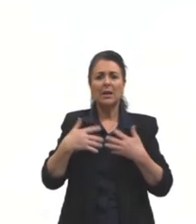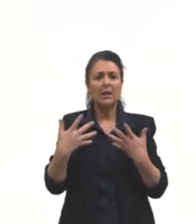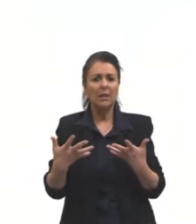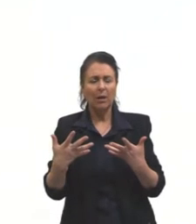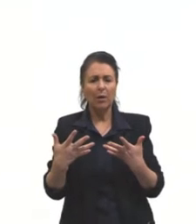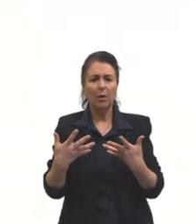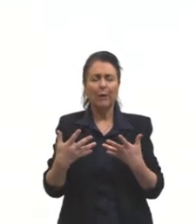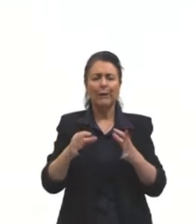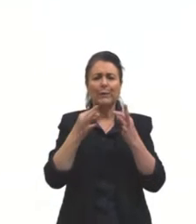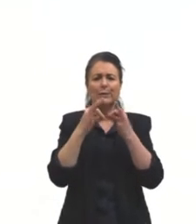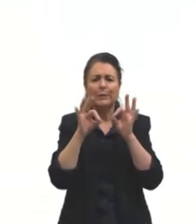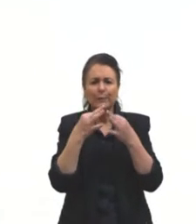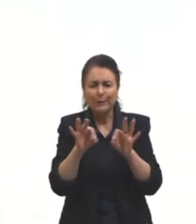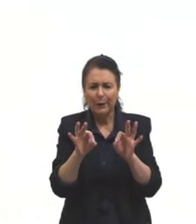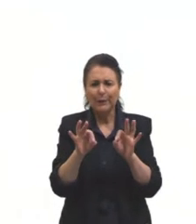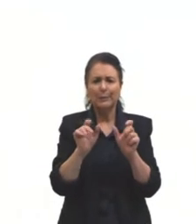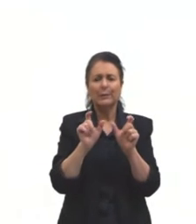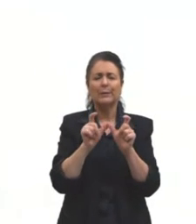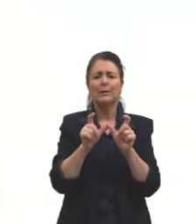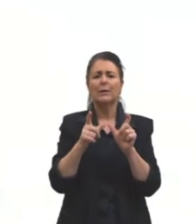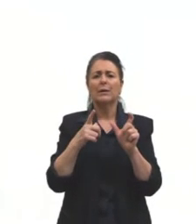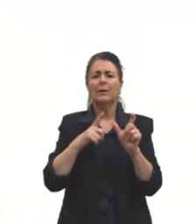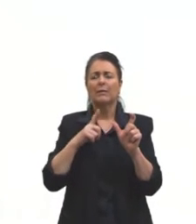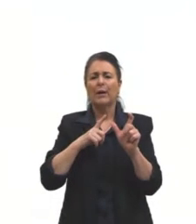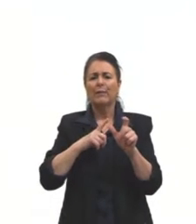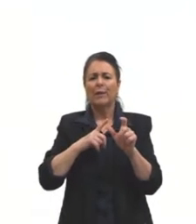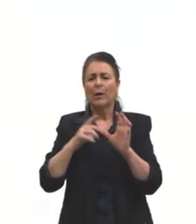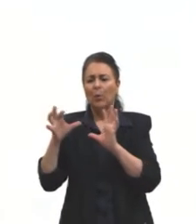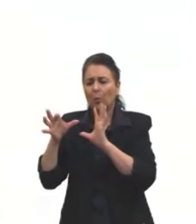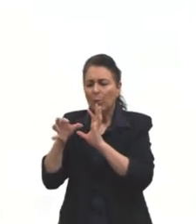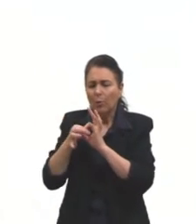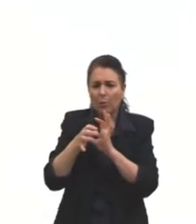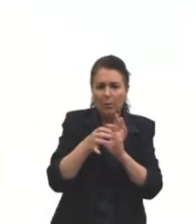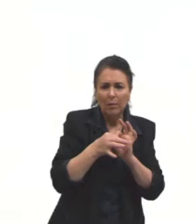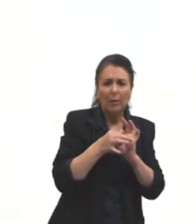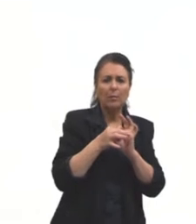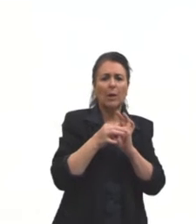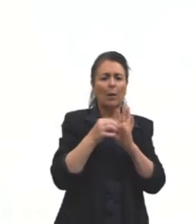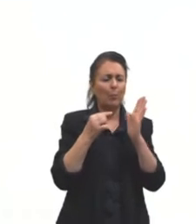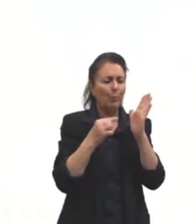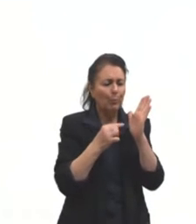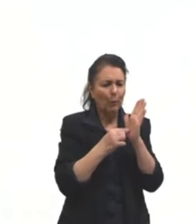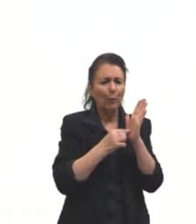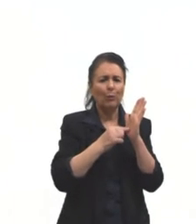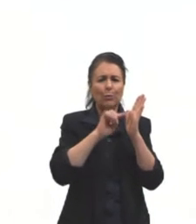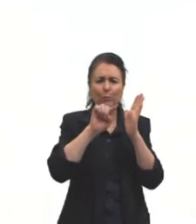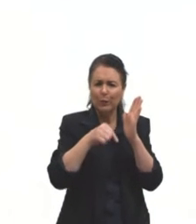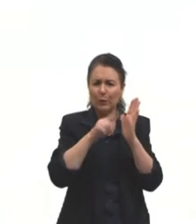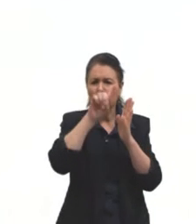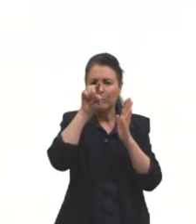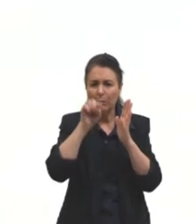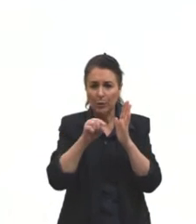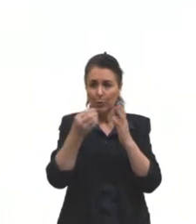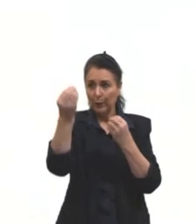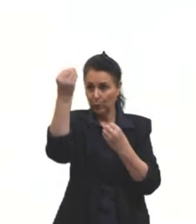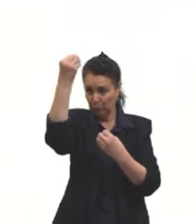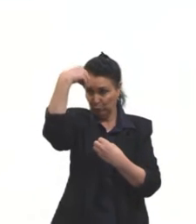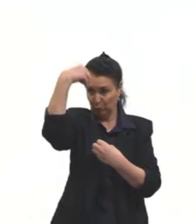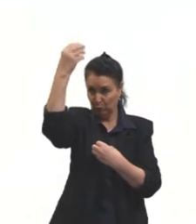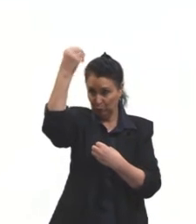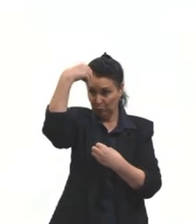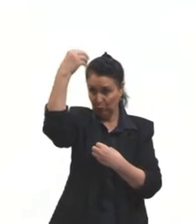enfia sintaxe, a gente enfia concordância, a gente enfia acentuação, a gente vai colocando tudo ali dentro.